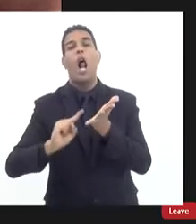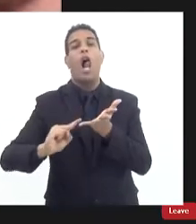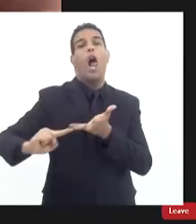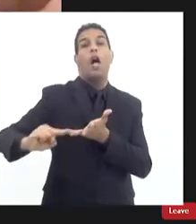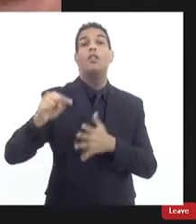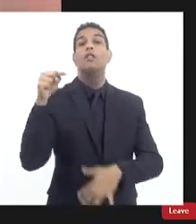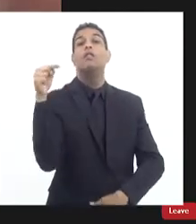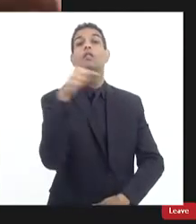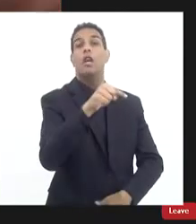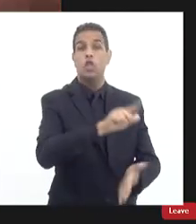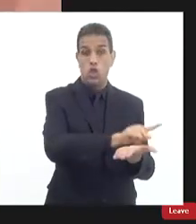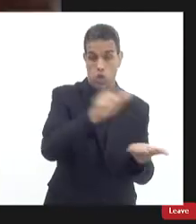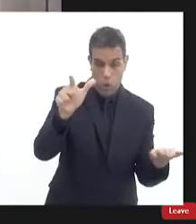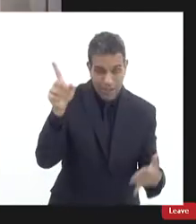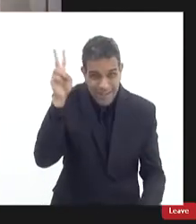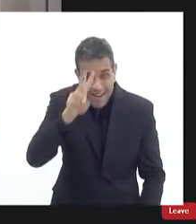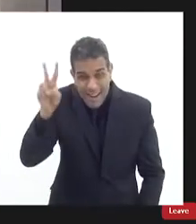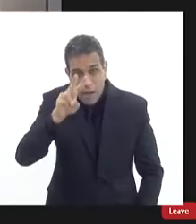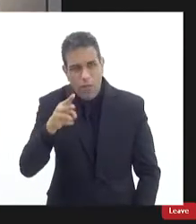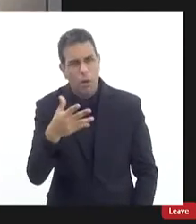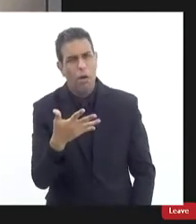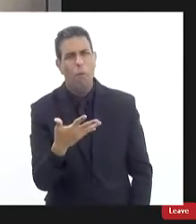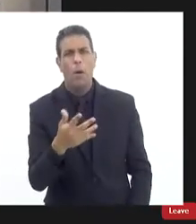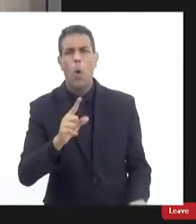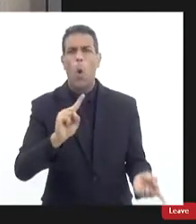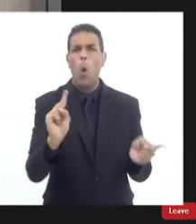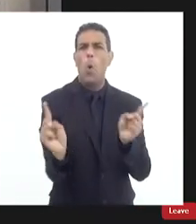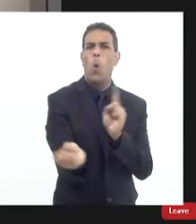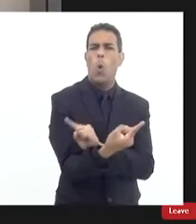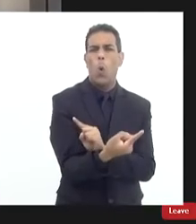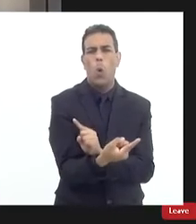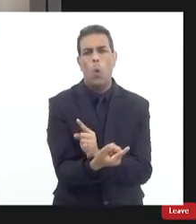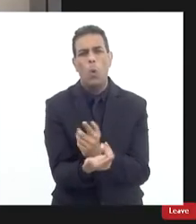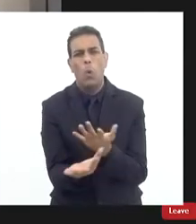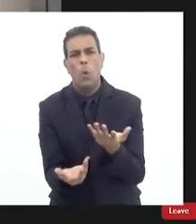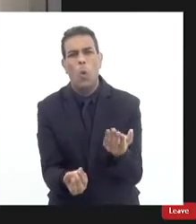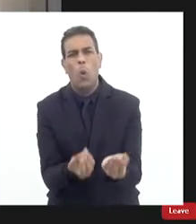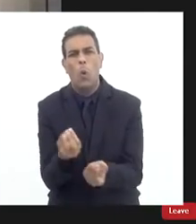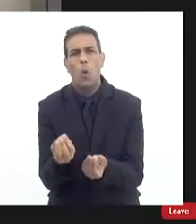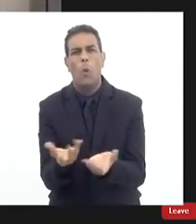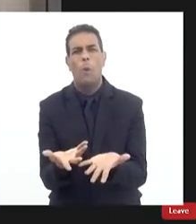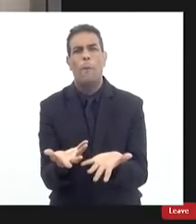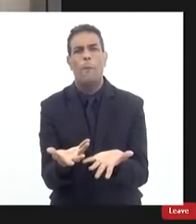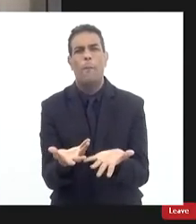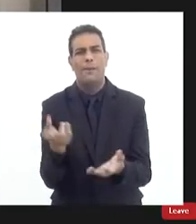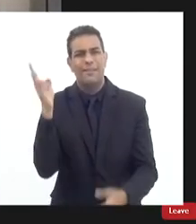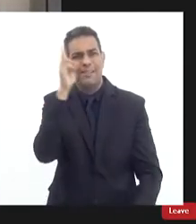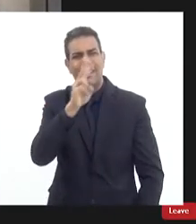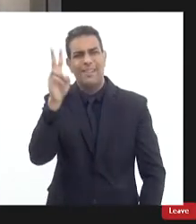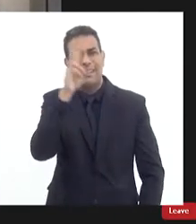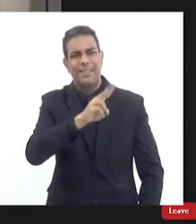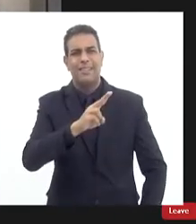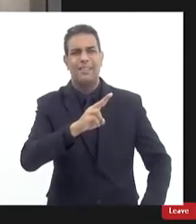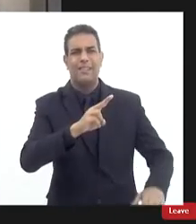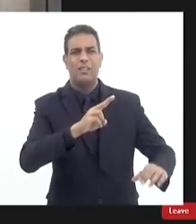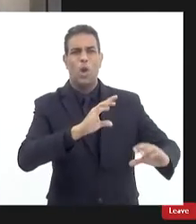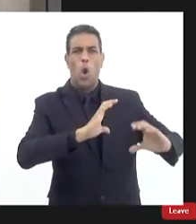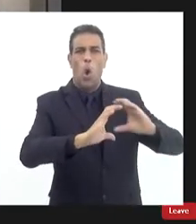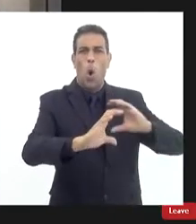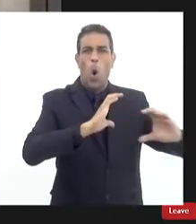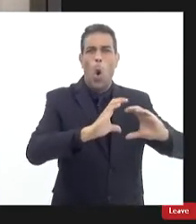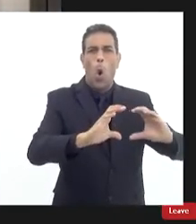no jornal tal eu falei para vocês ou seja todas as vezes que sai alguma coisa naquele meio de comunicação